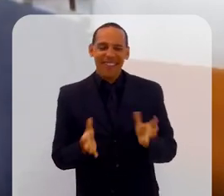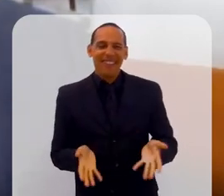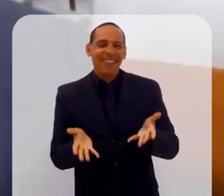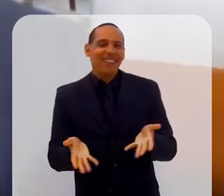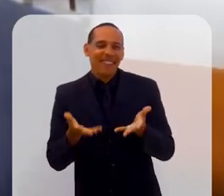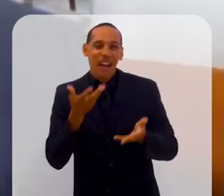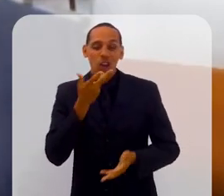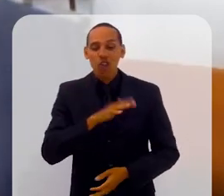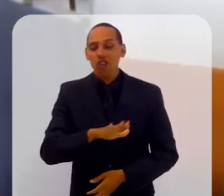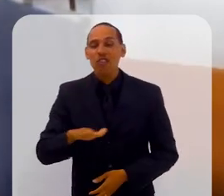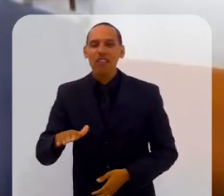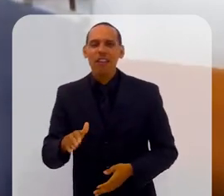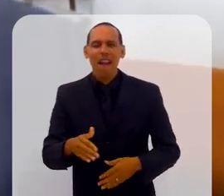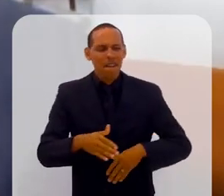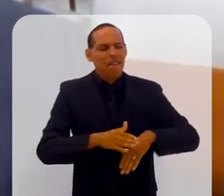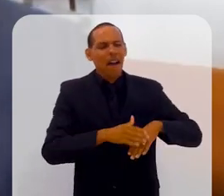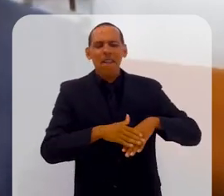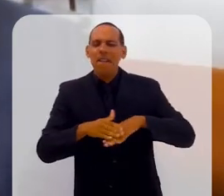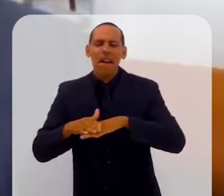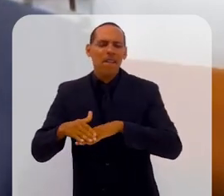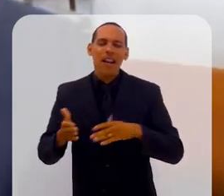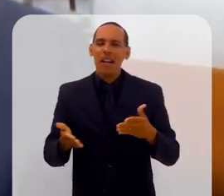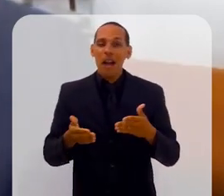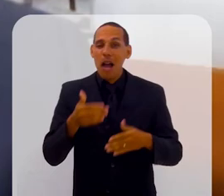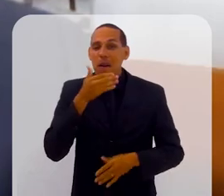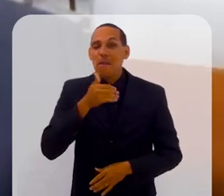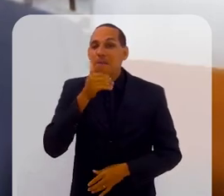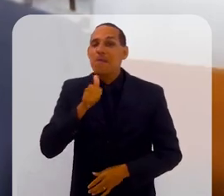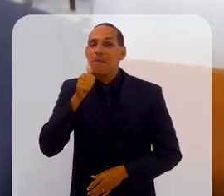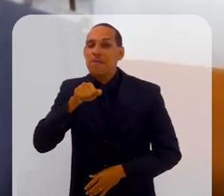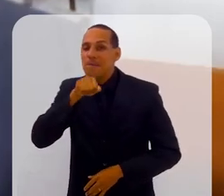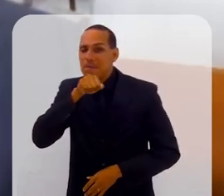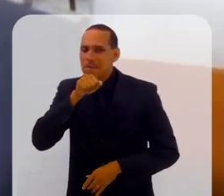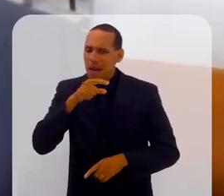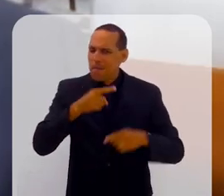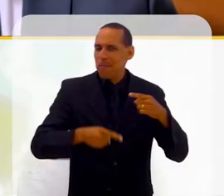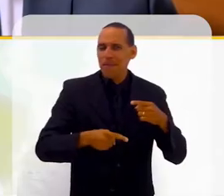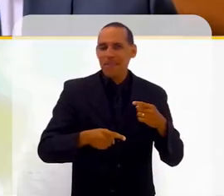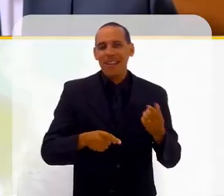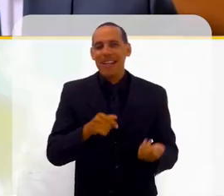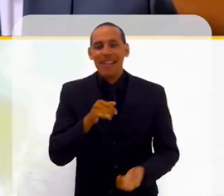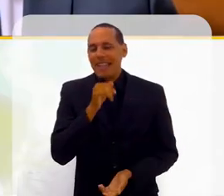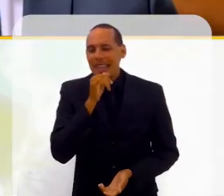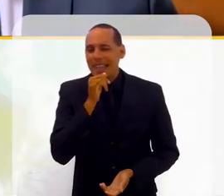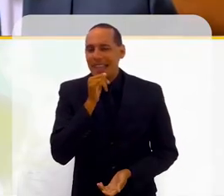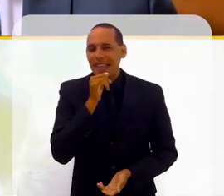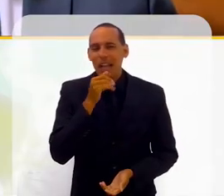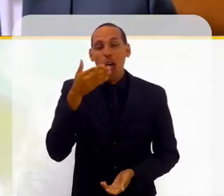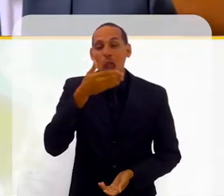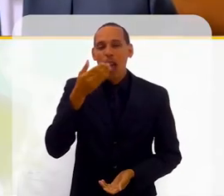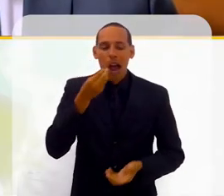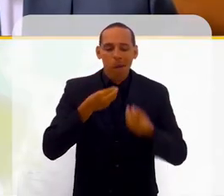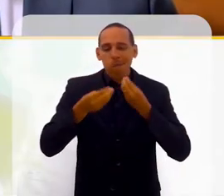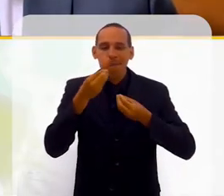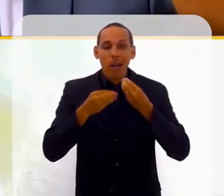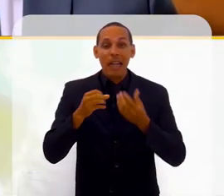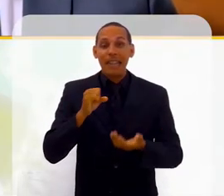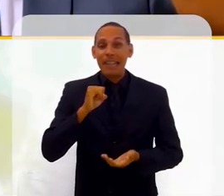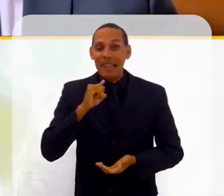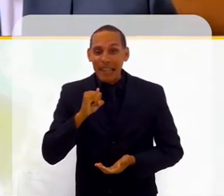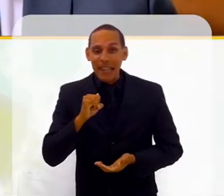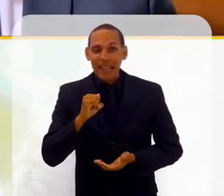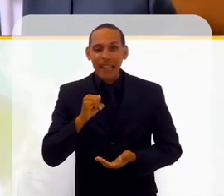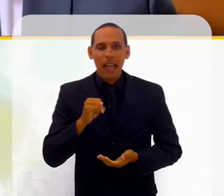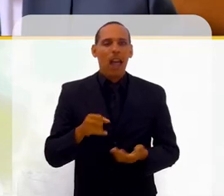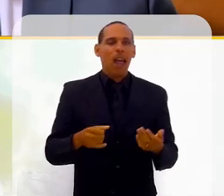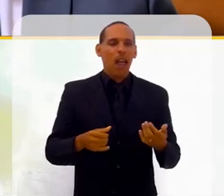crianças fazerem algumas coisas que os pais já não deixam. Tipo comer doce, se fez alguma arte,